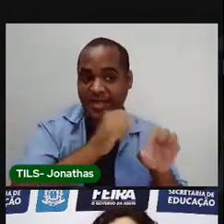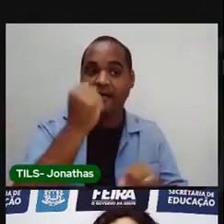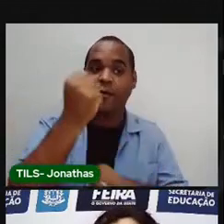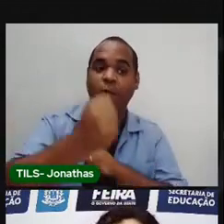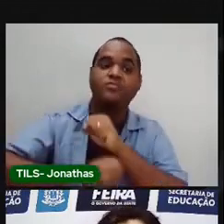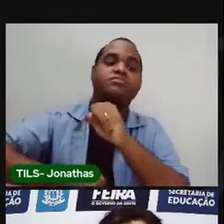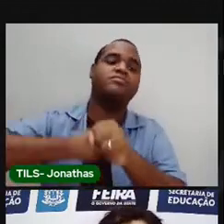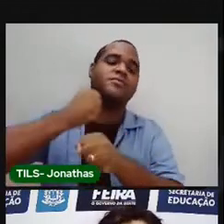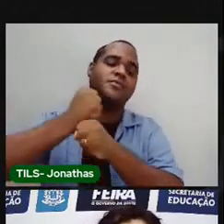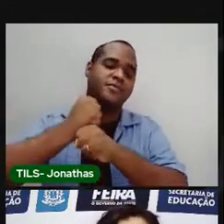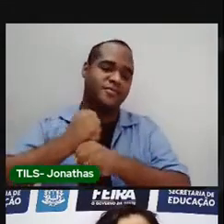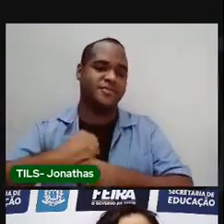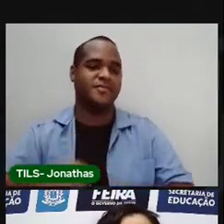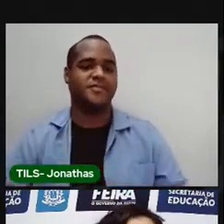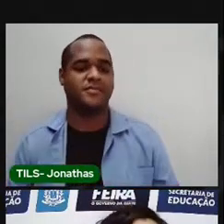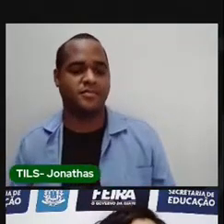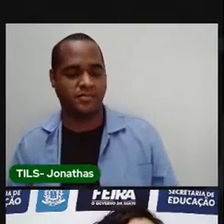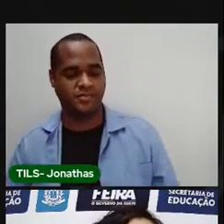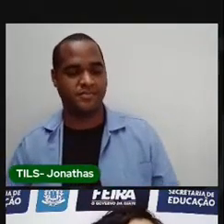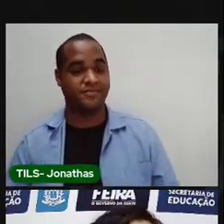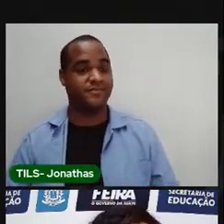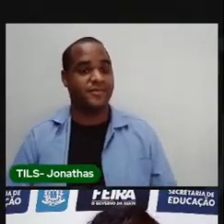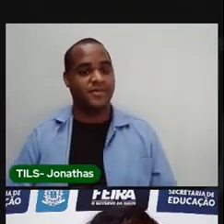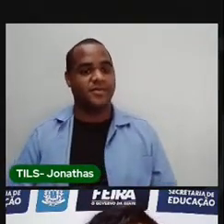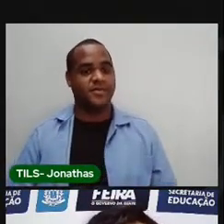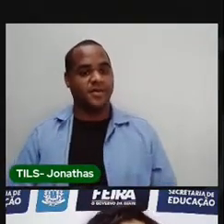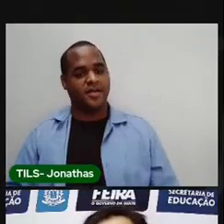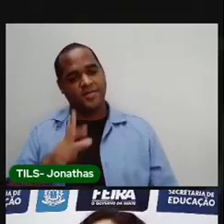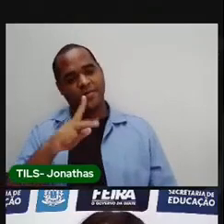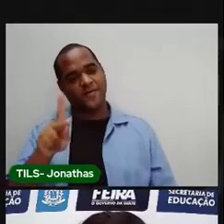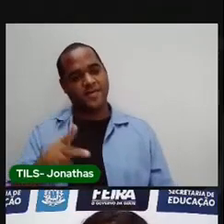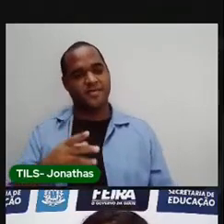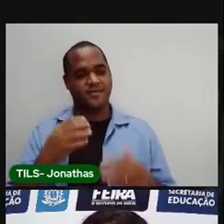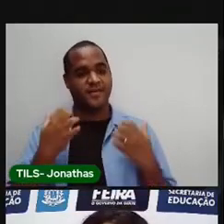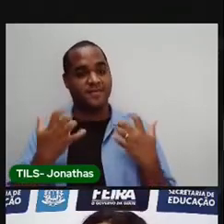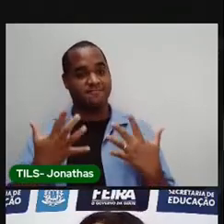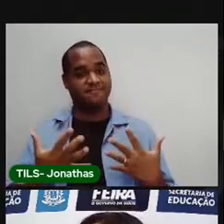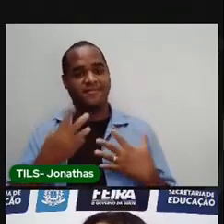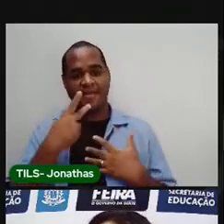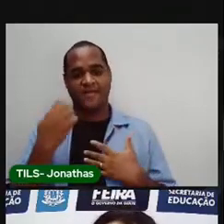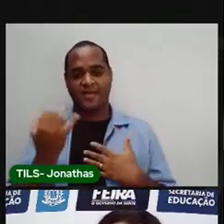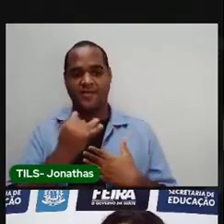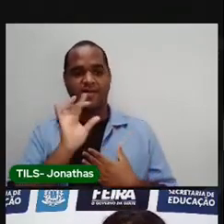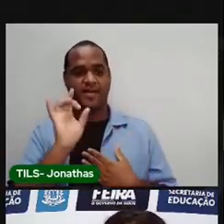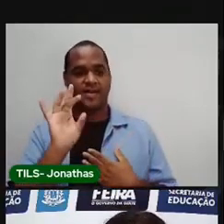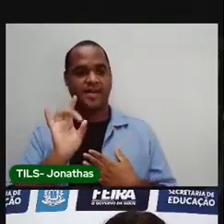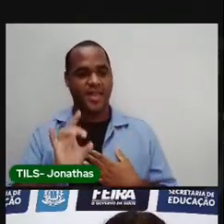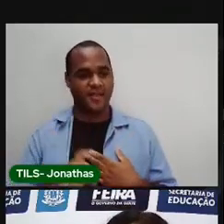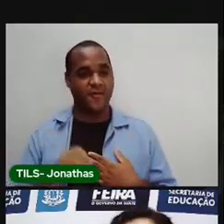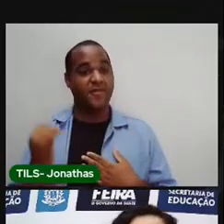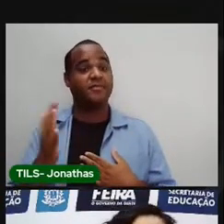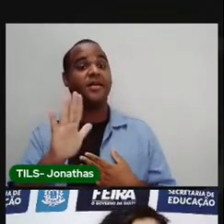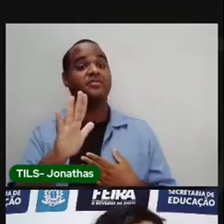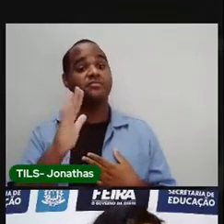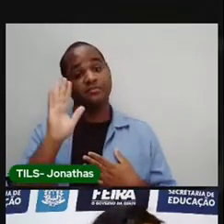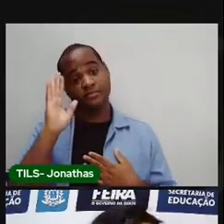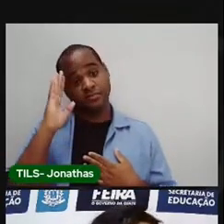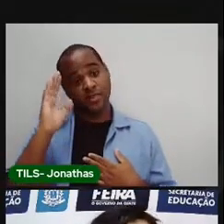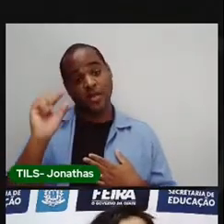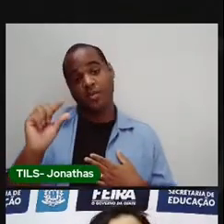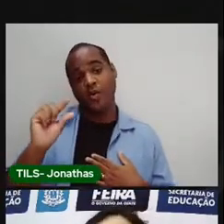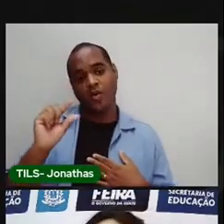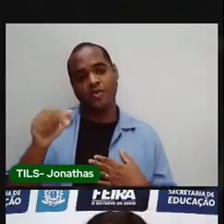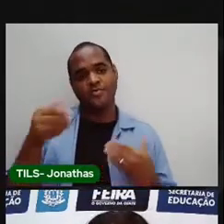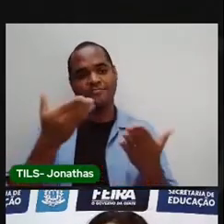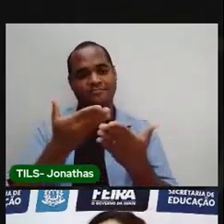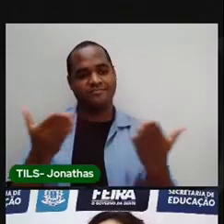e anualmente. A prova vai falar de novo o que significa cada um, mas bem pouquinho, porque você